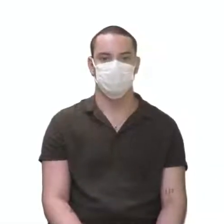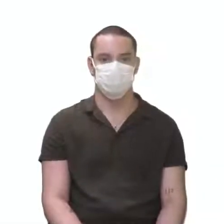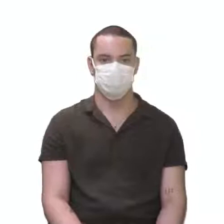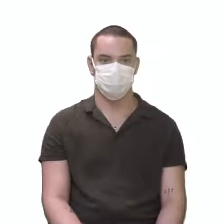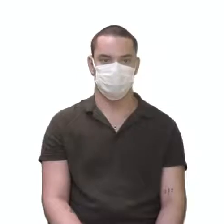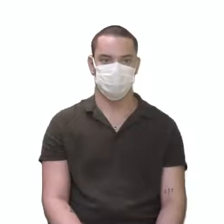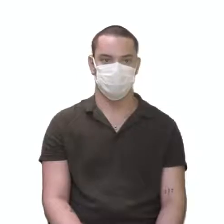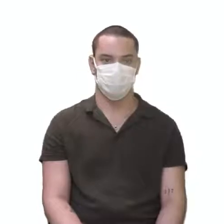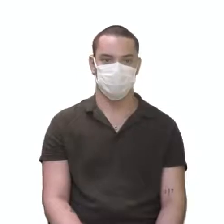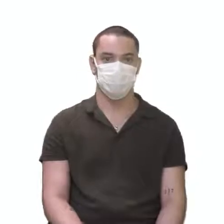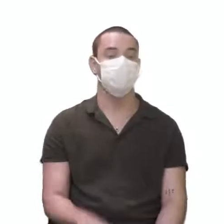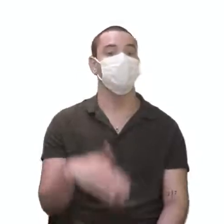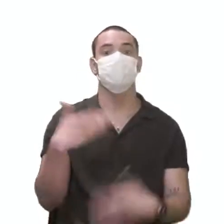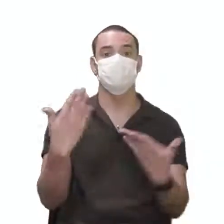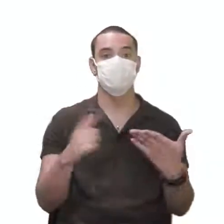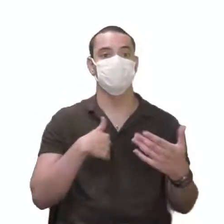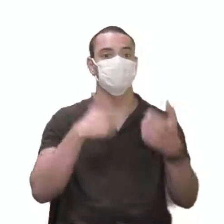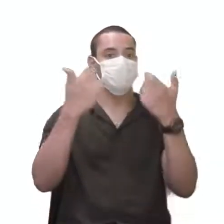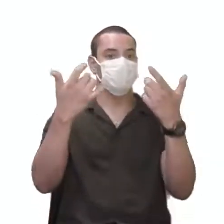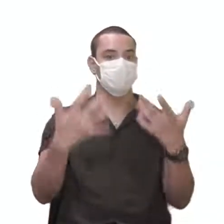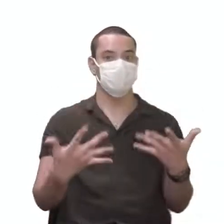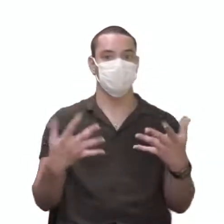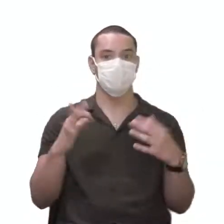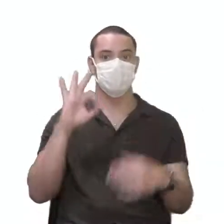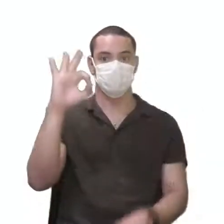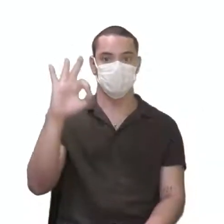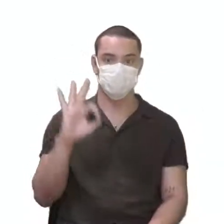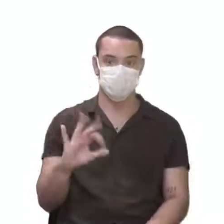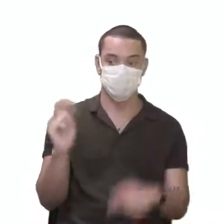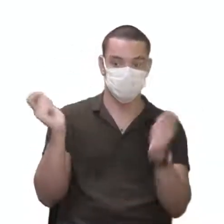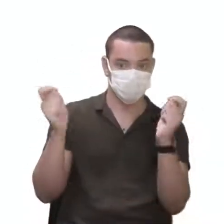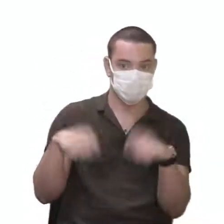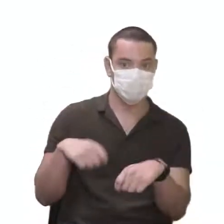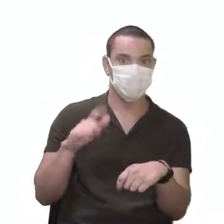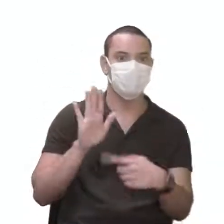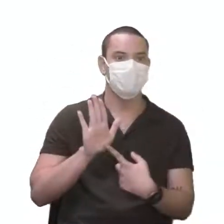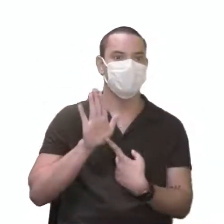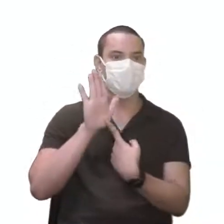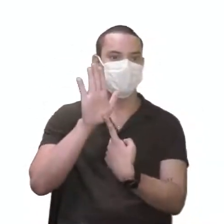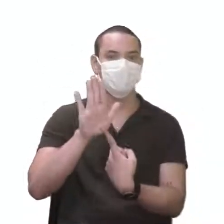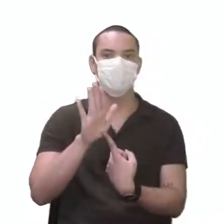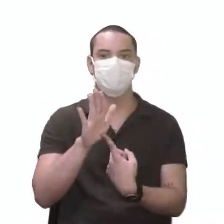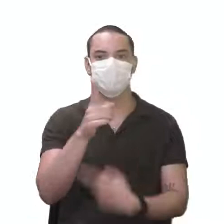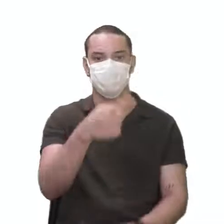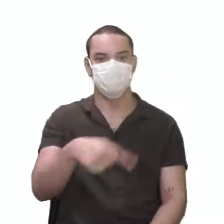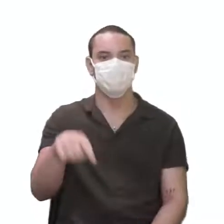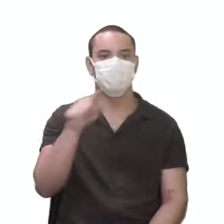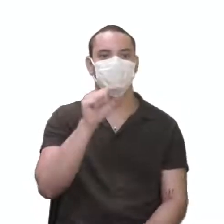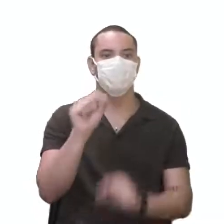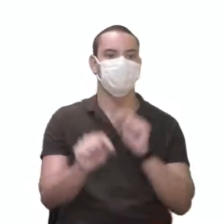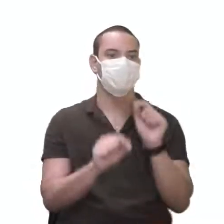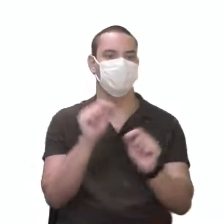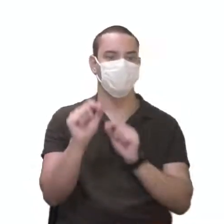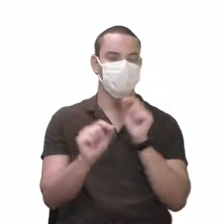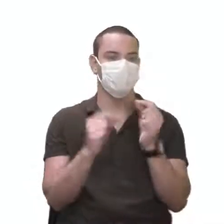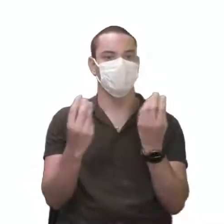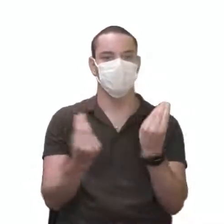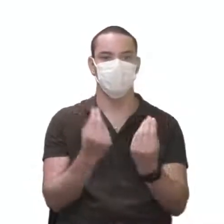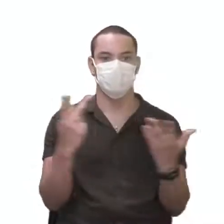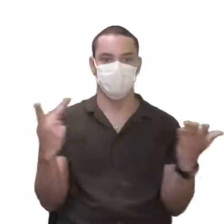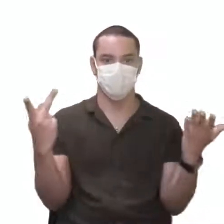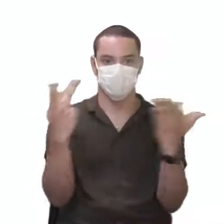Olha lá. Aí, quando a gente falou da probabilidade, a gente trouxe para vocês essa frequência, né? De